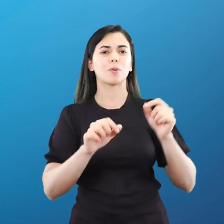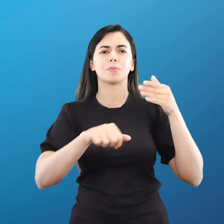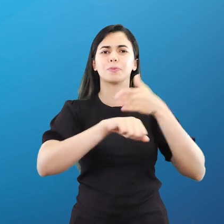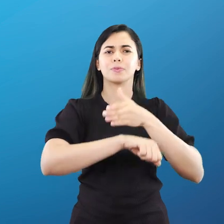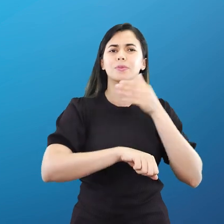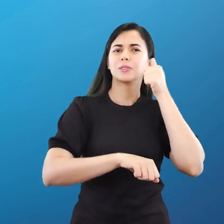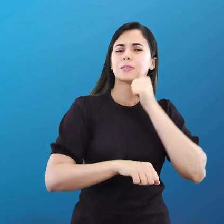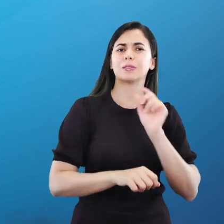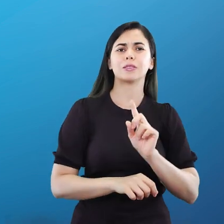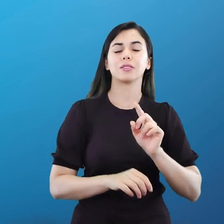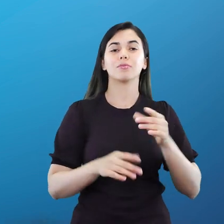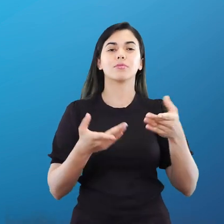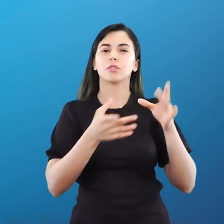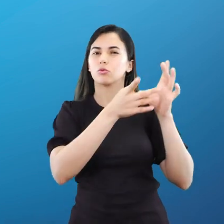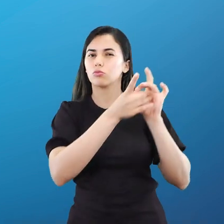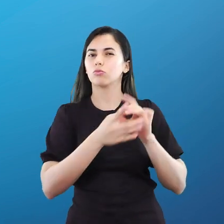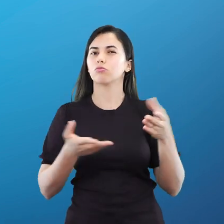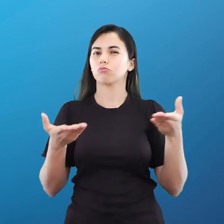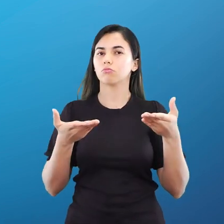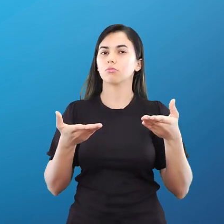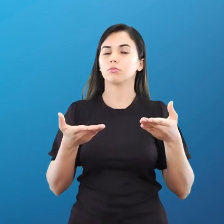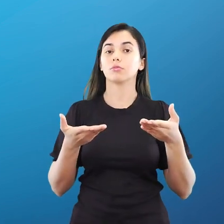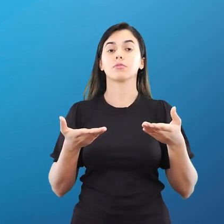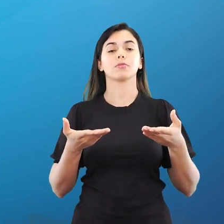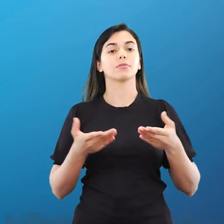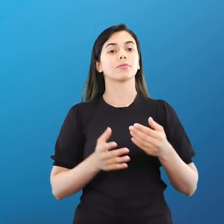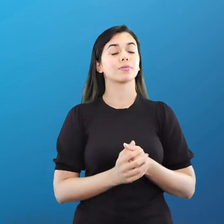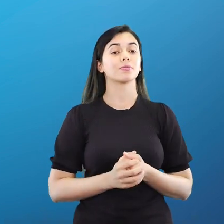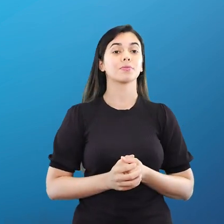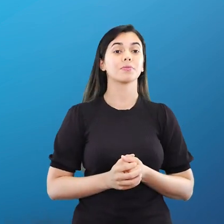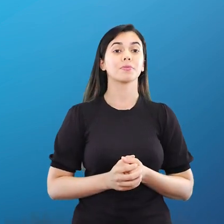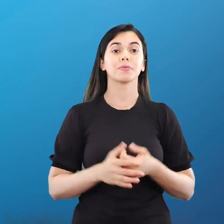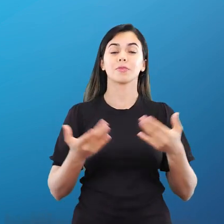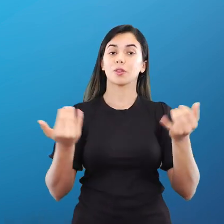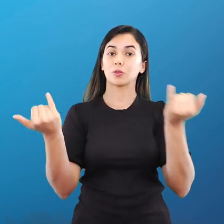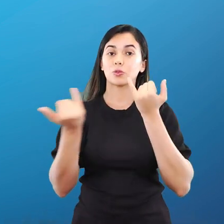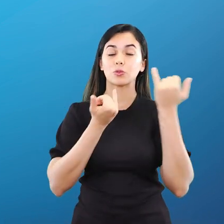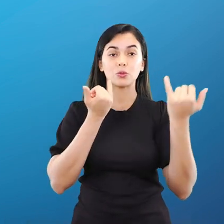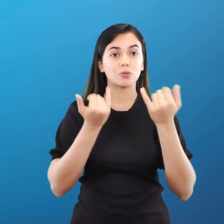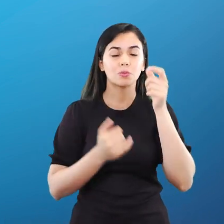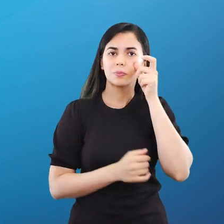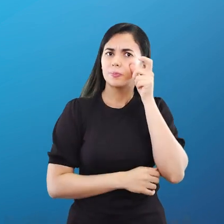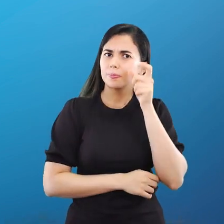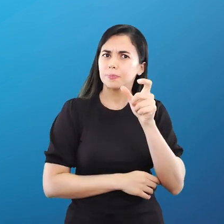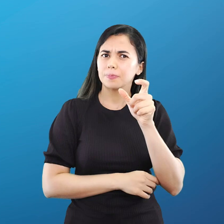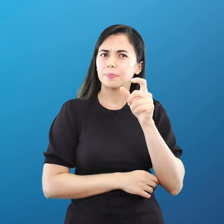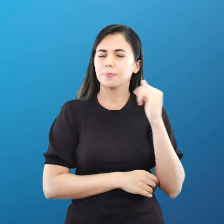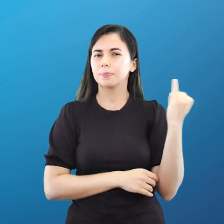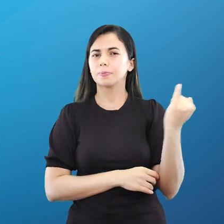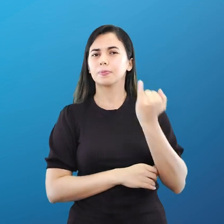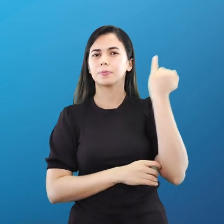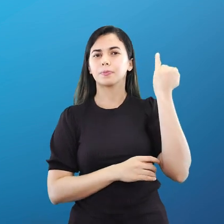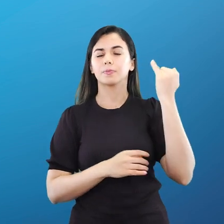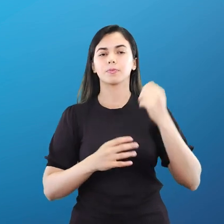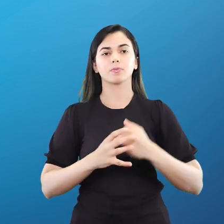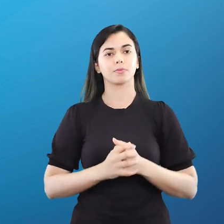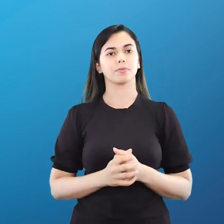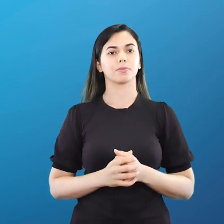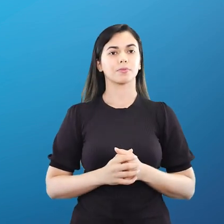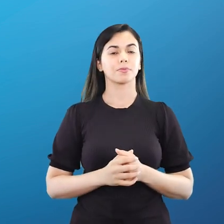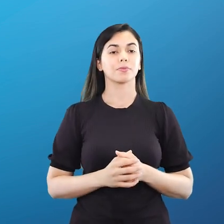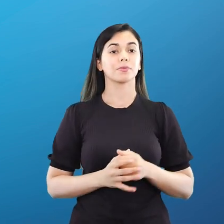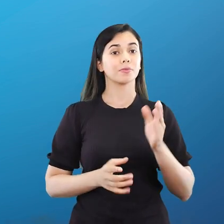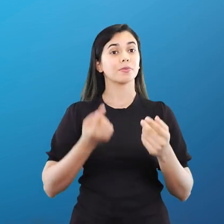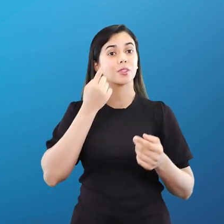contexto mais contemporâneo, a gente tem uma coisa que é muito interessante da gente frisar, né? Até